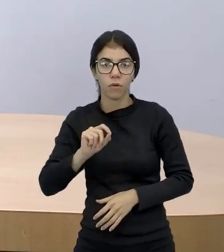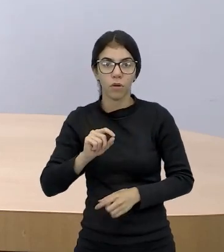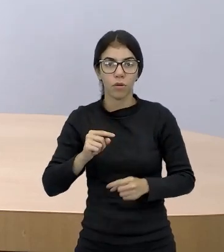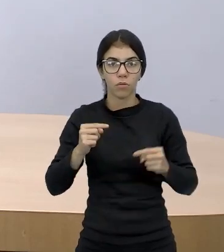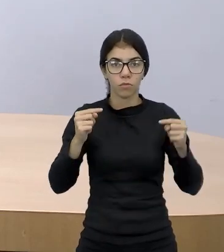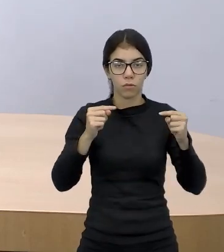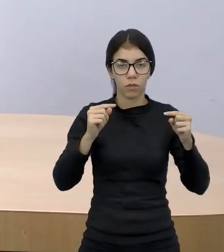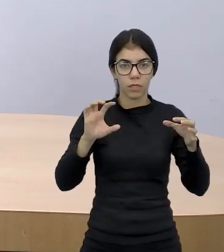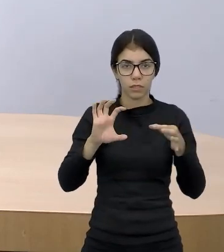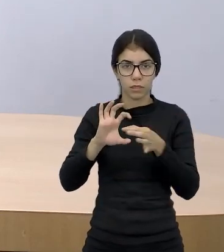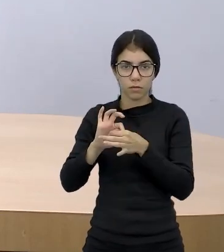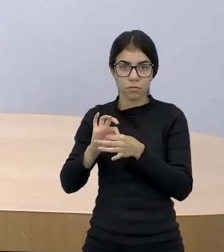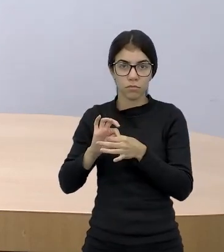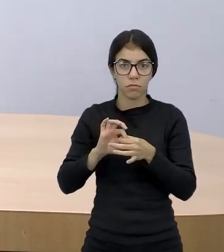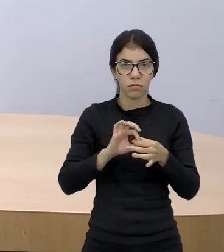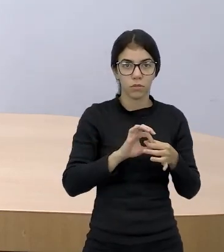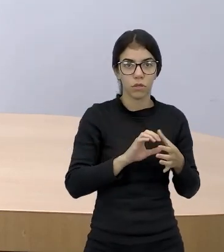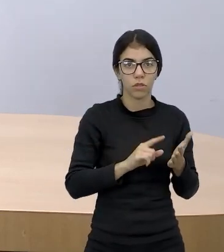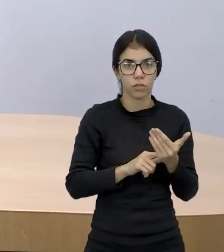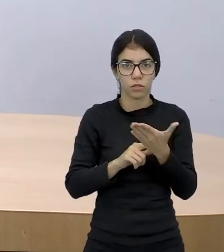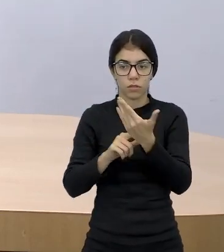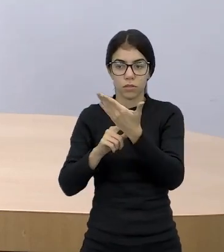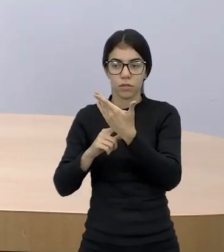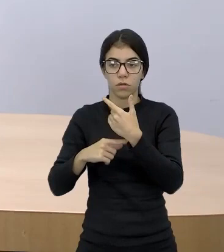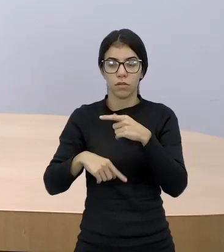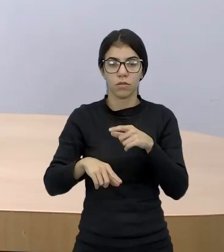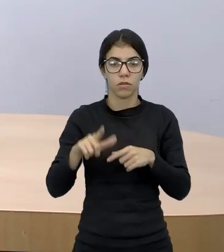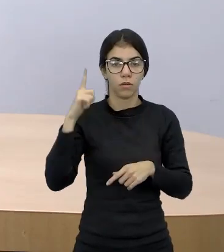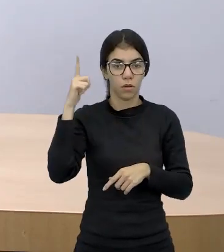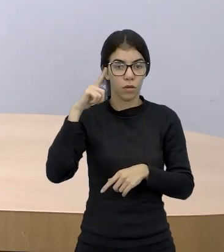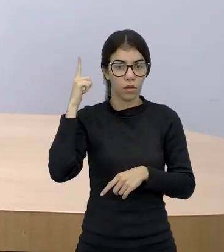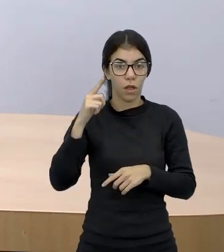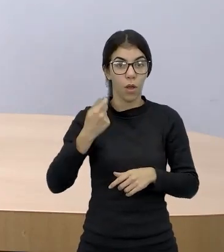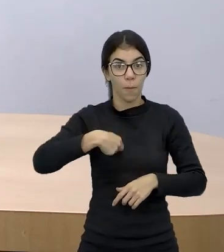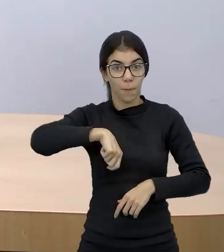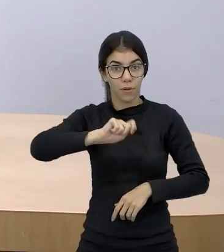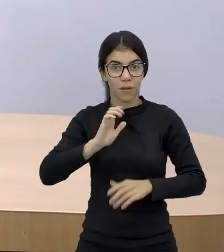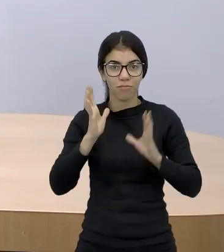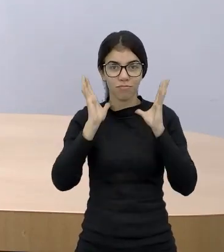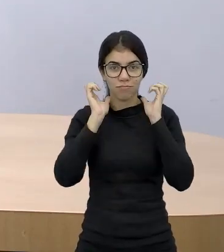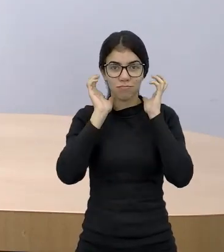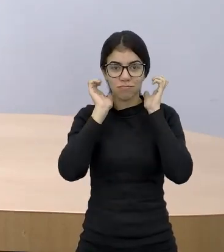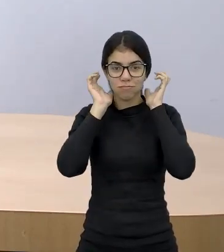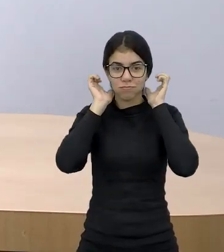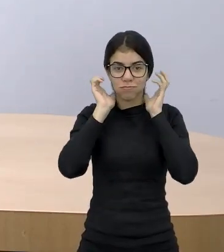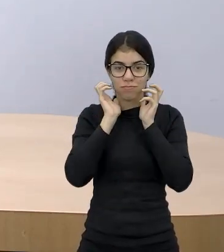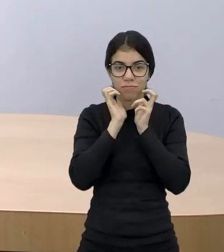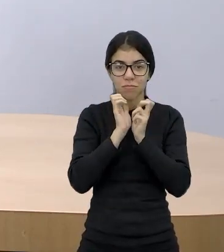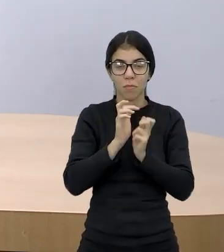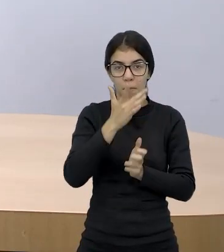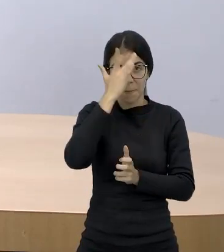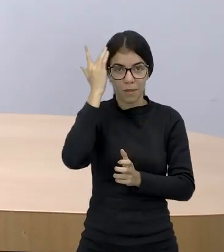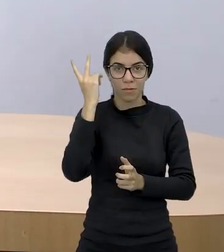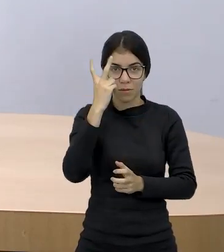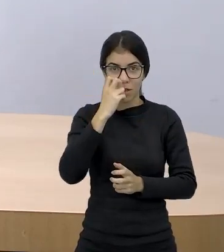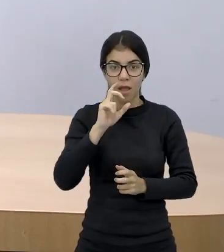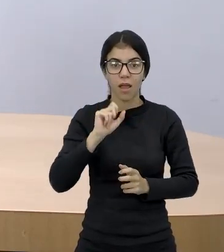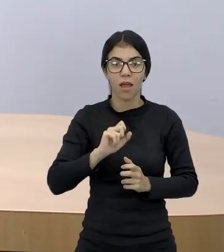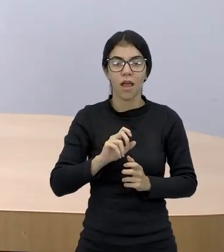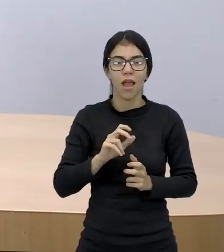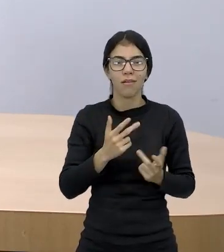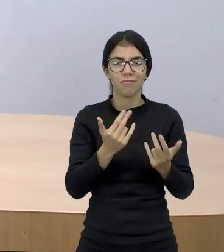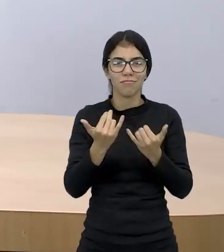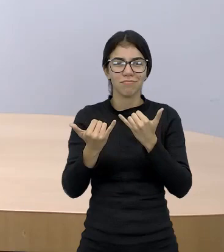lógicas, eu e o mundo. Esse é o meu sinal, pra quem não tá vendo o meu sinal, é como se eu estivesse